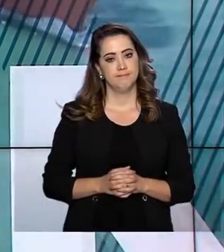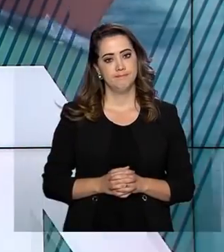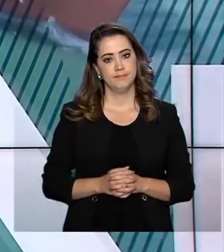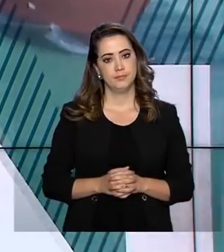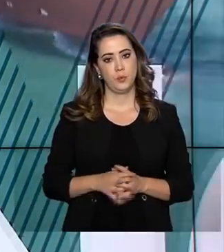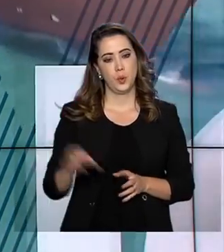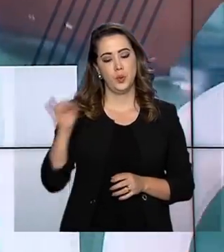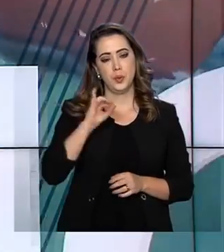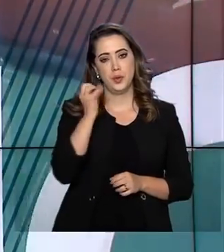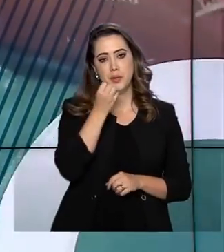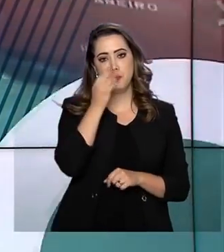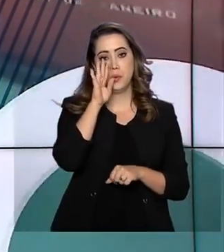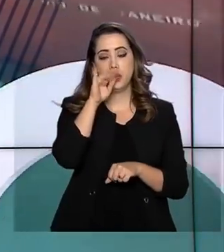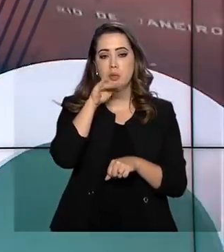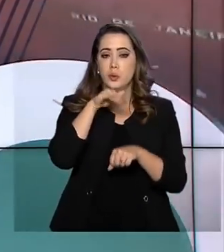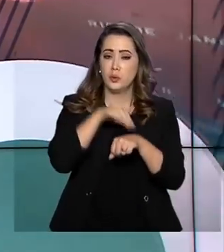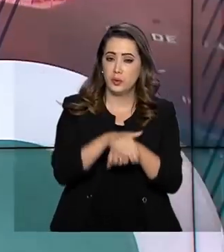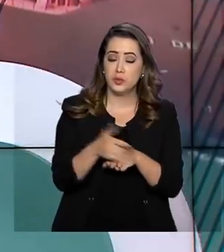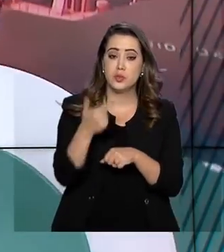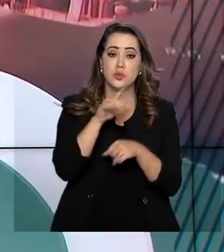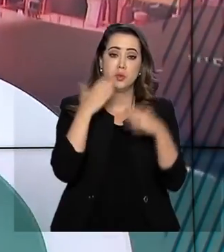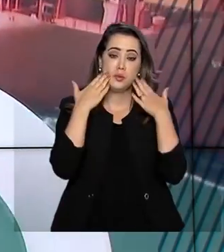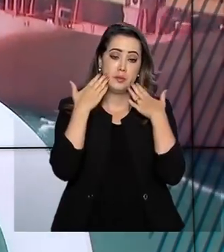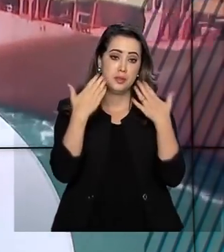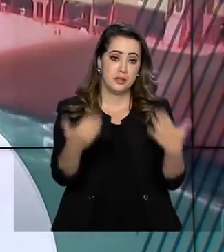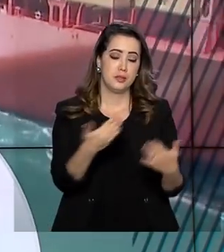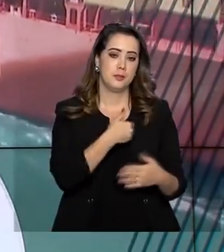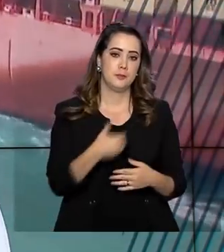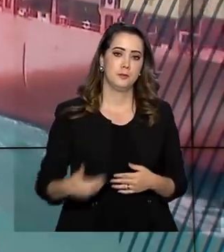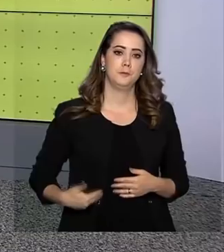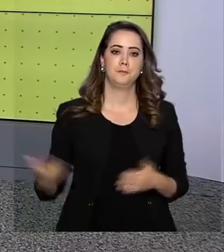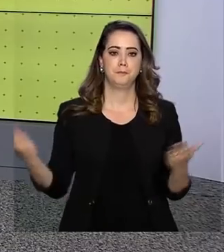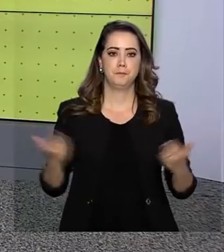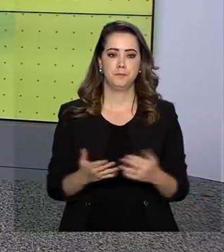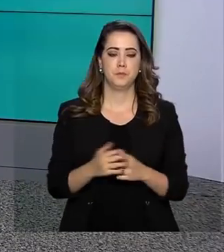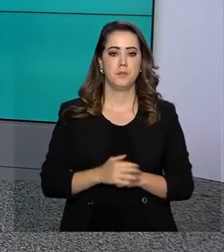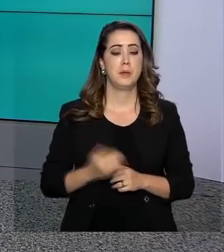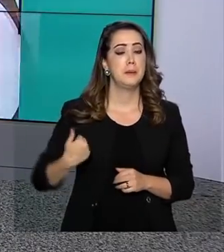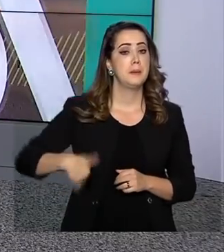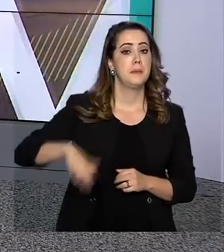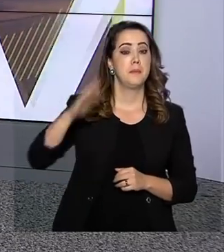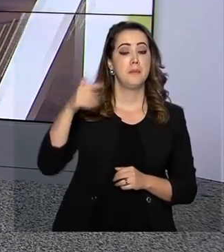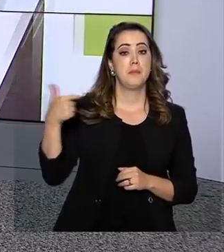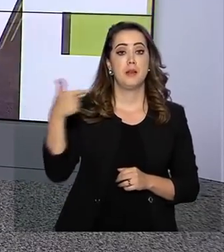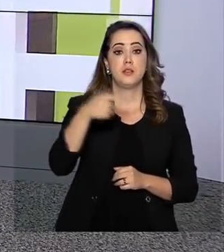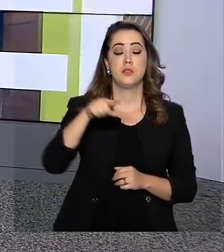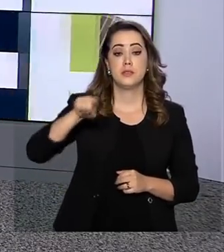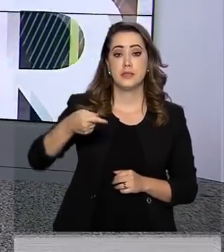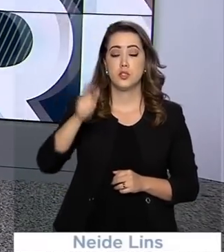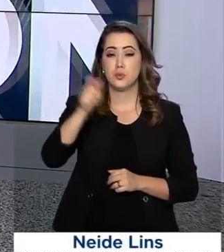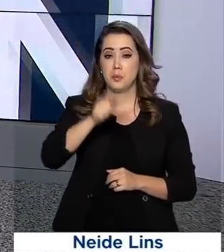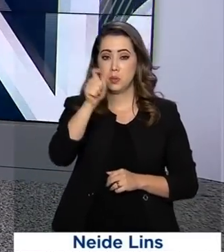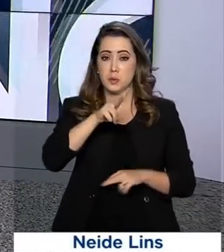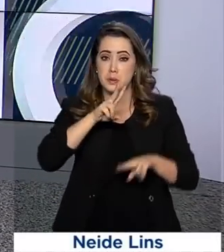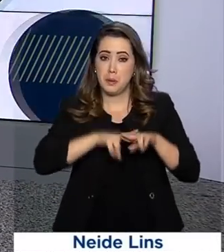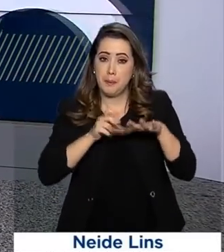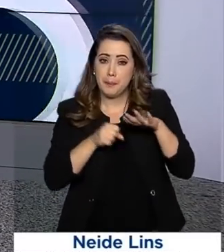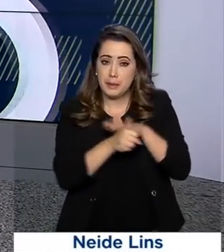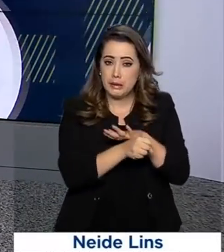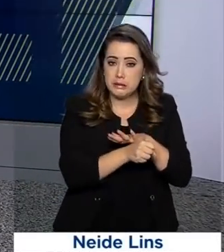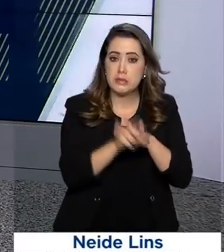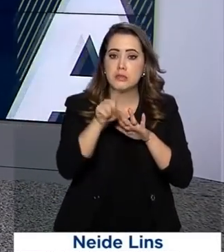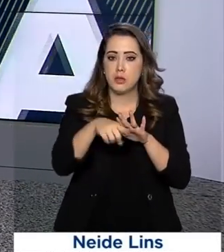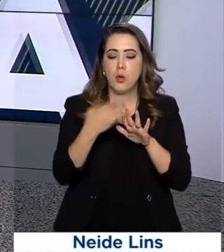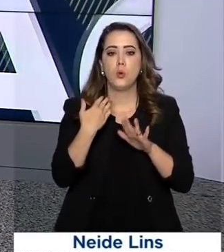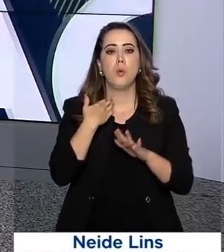Olá, boa noite. Estamos de volta com mais uma edição do Governo Agora. Mais de 17 mil condenados estão cadastrados